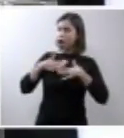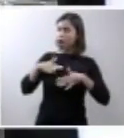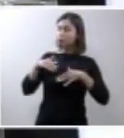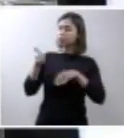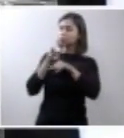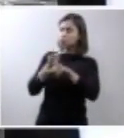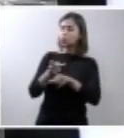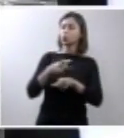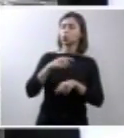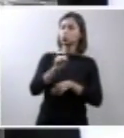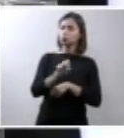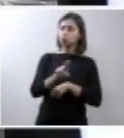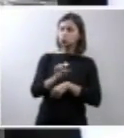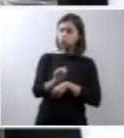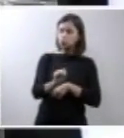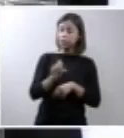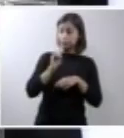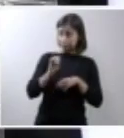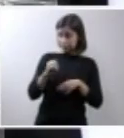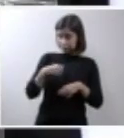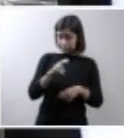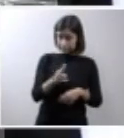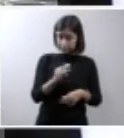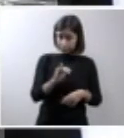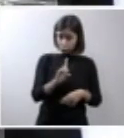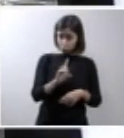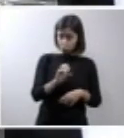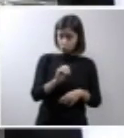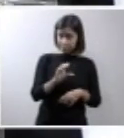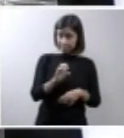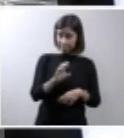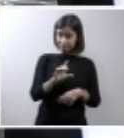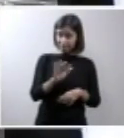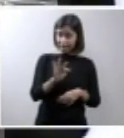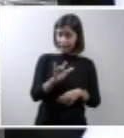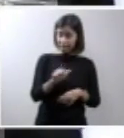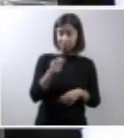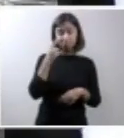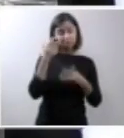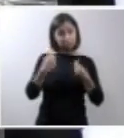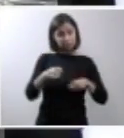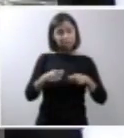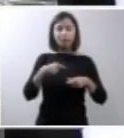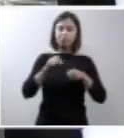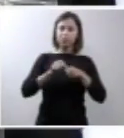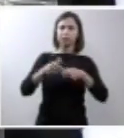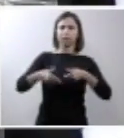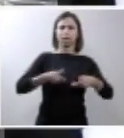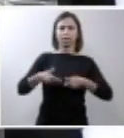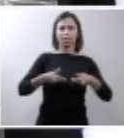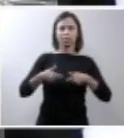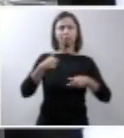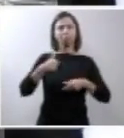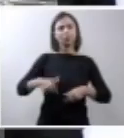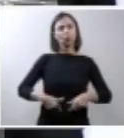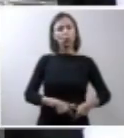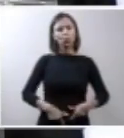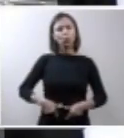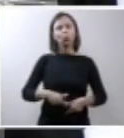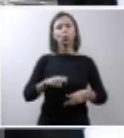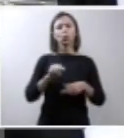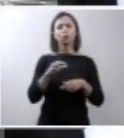hidrocefalia, a gente veio, para você vir até aqui para São Paulo, a gente faz um tratamento via uterino,